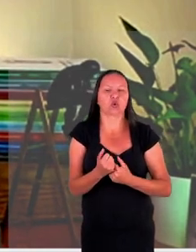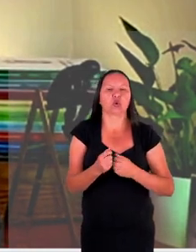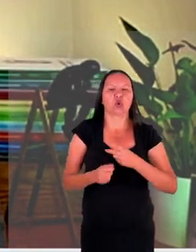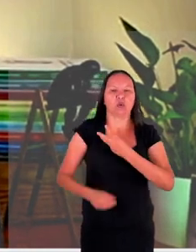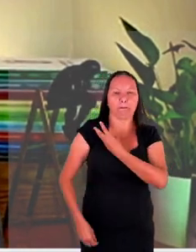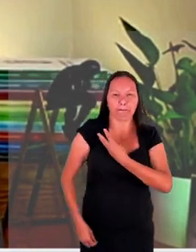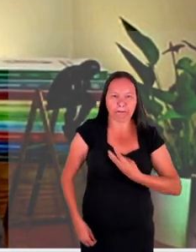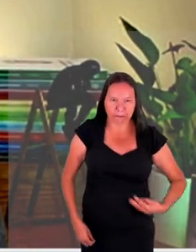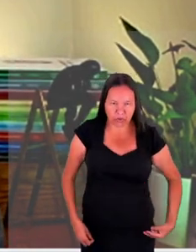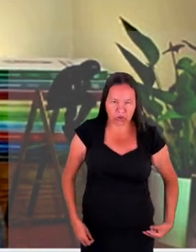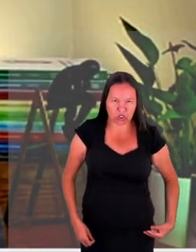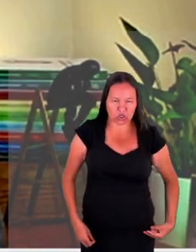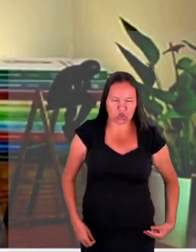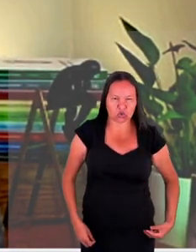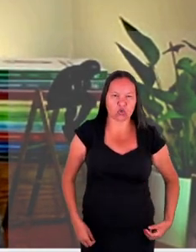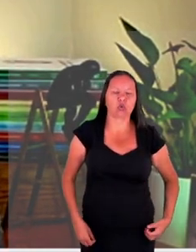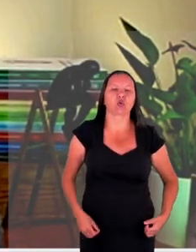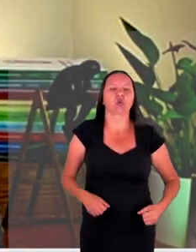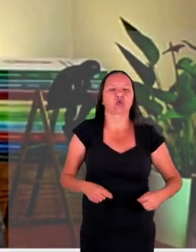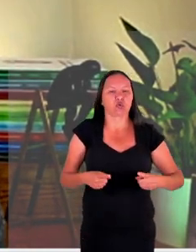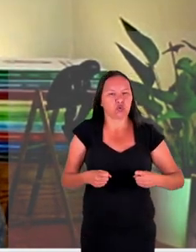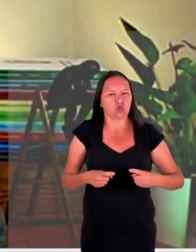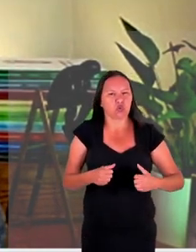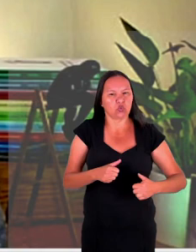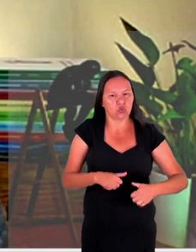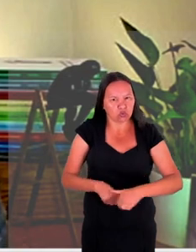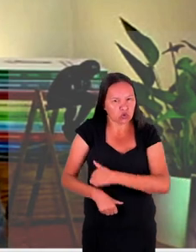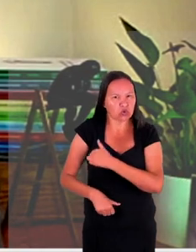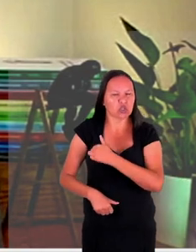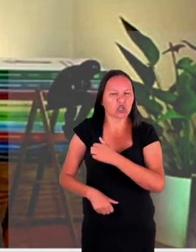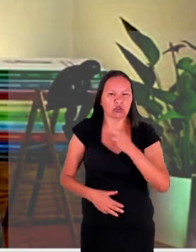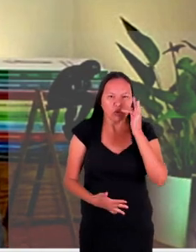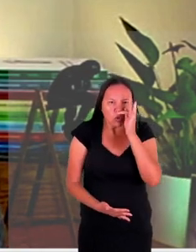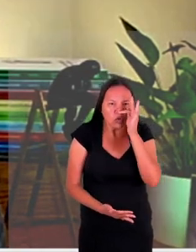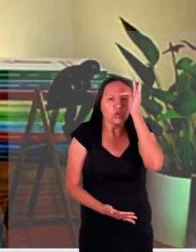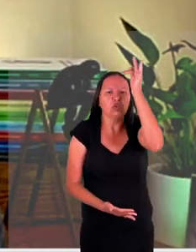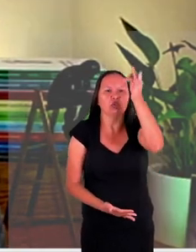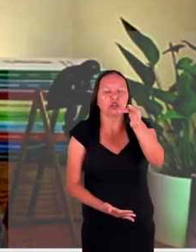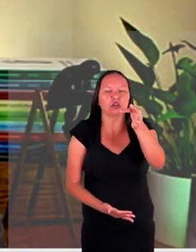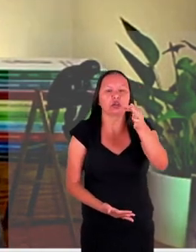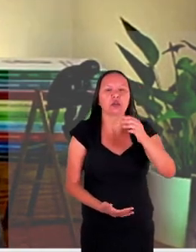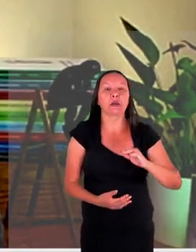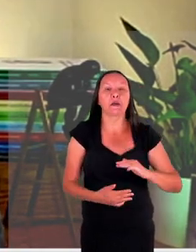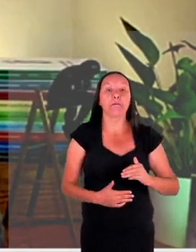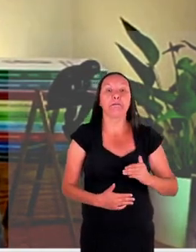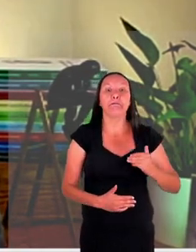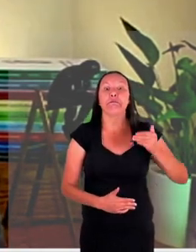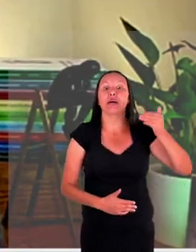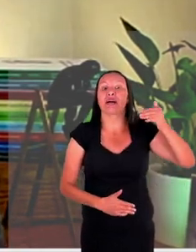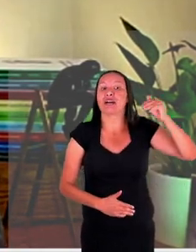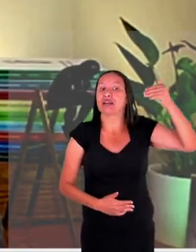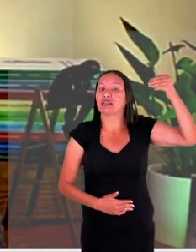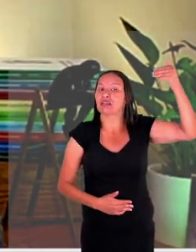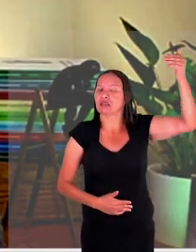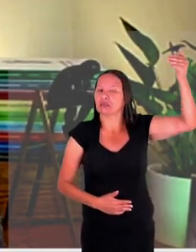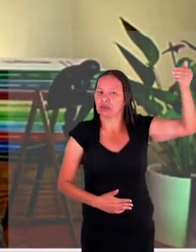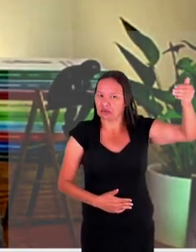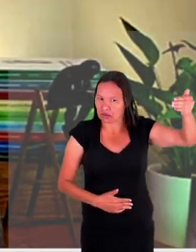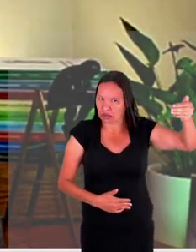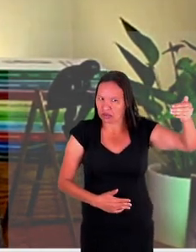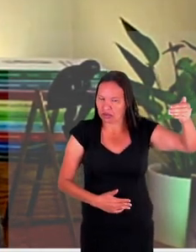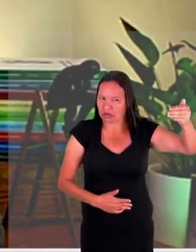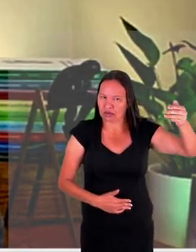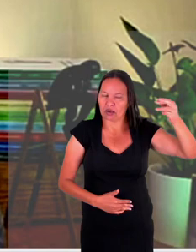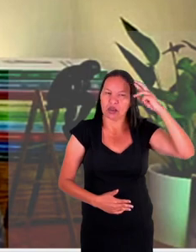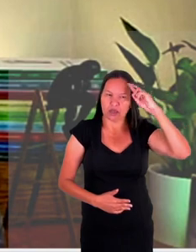desdobrar em violências e conflitos no futuro mas expandir mesmo as nossas oportunidades como eu disse essa